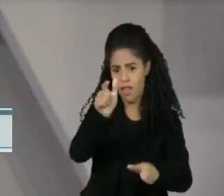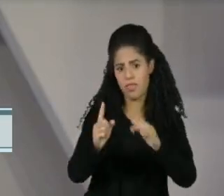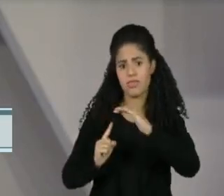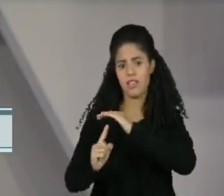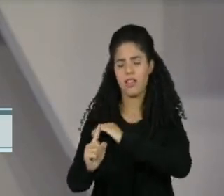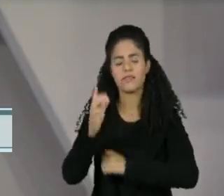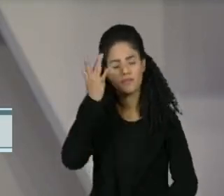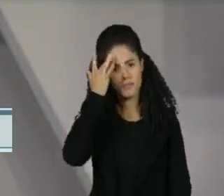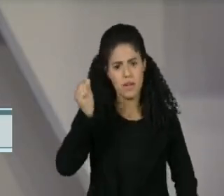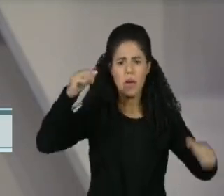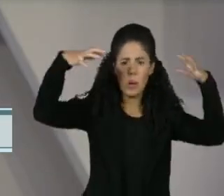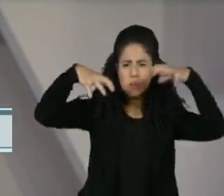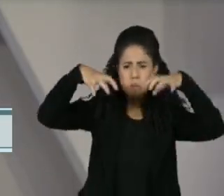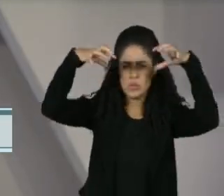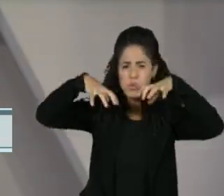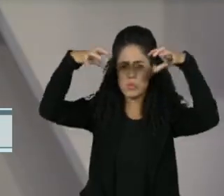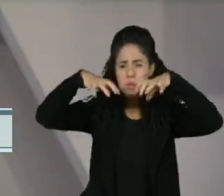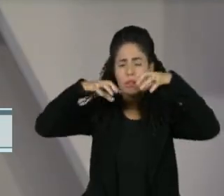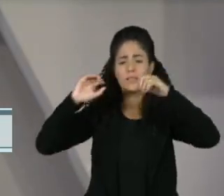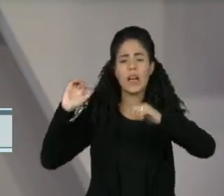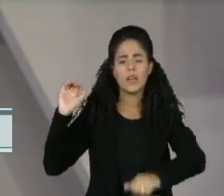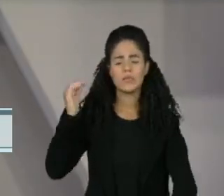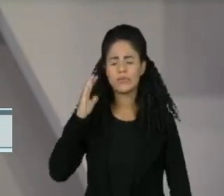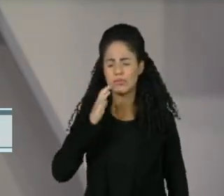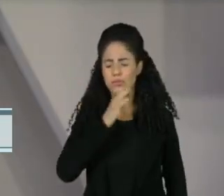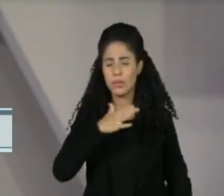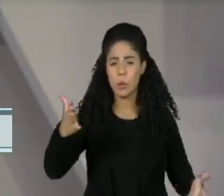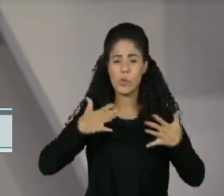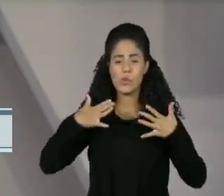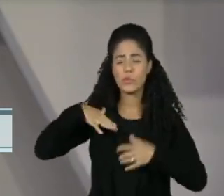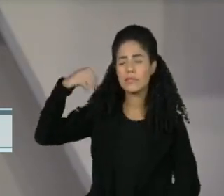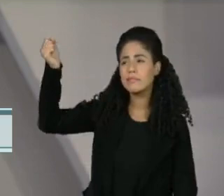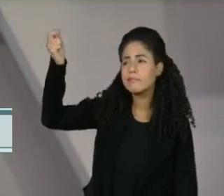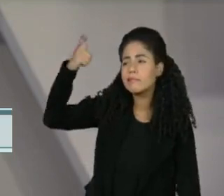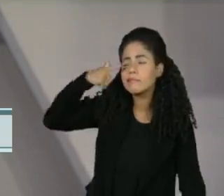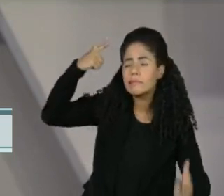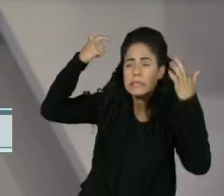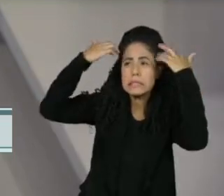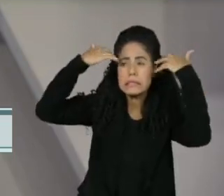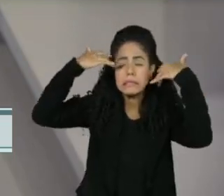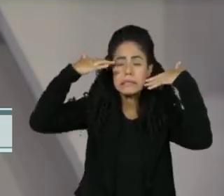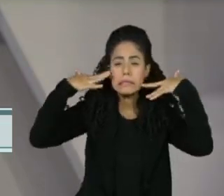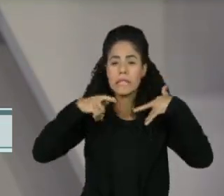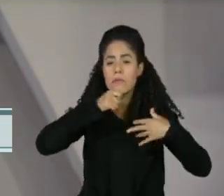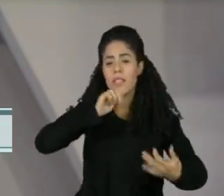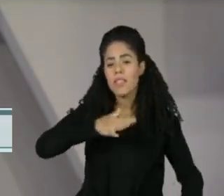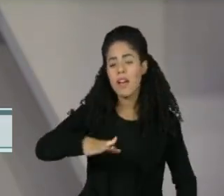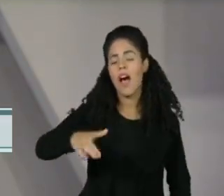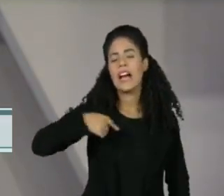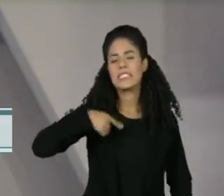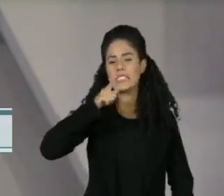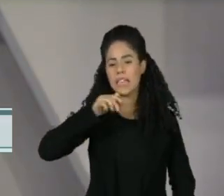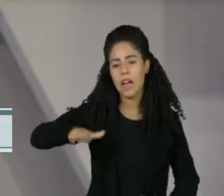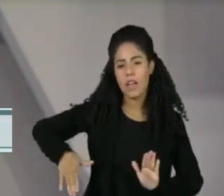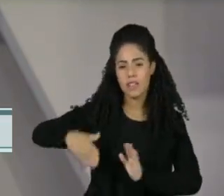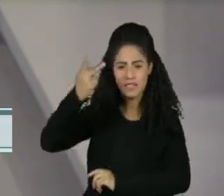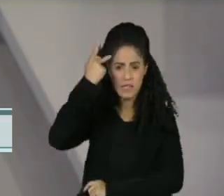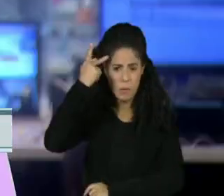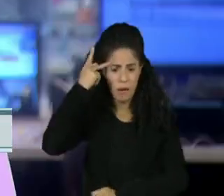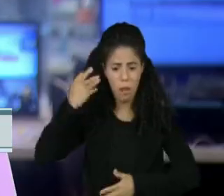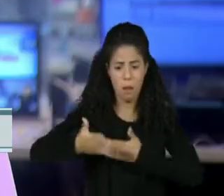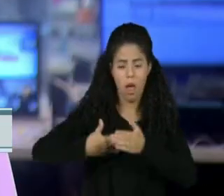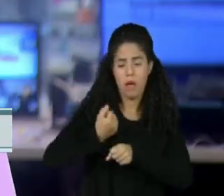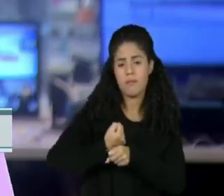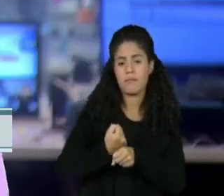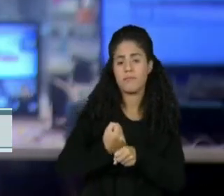Chuvas intensas e calor extremo. Essa é a previsão para os moradores da Baixada Santista no litoral de São Paulo para os próximos anos.